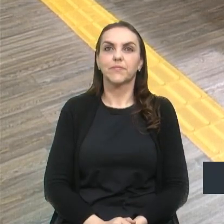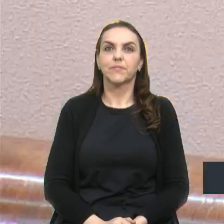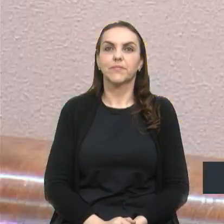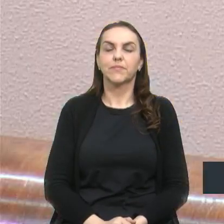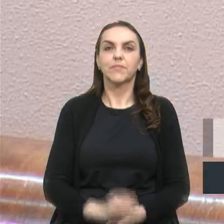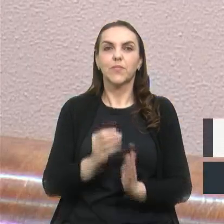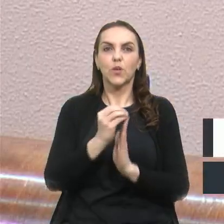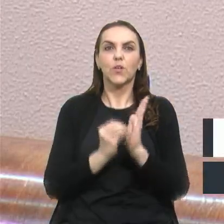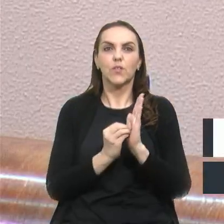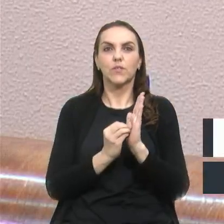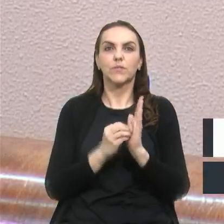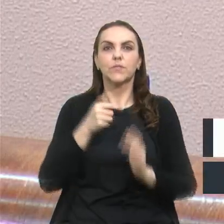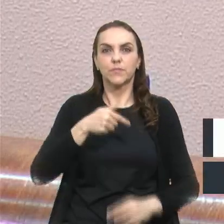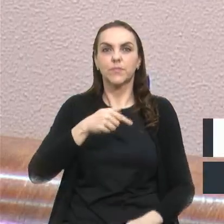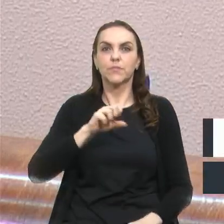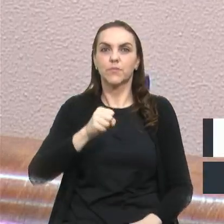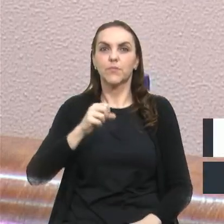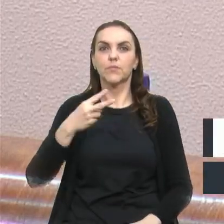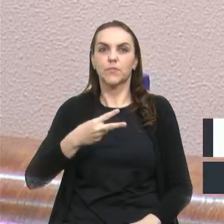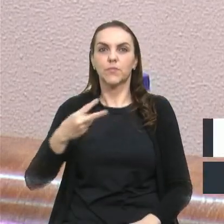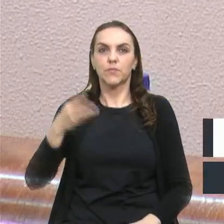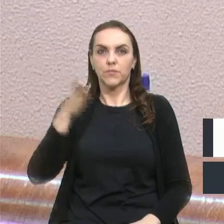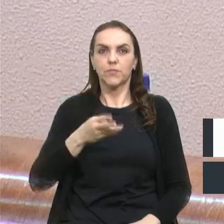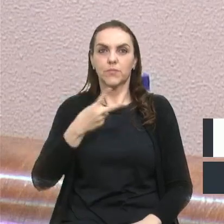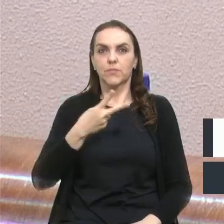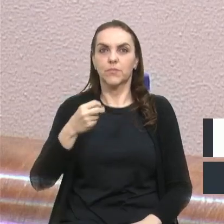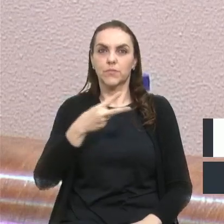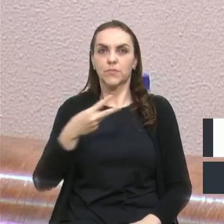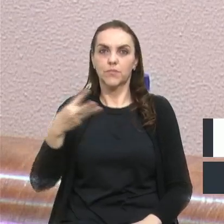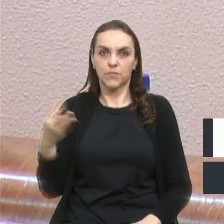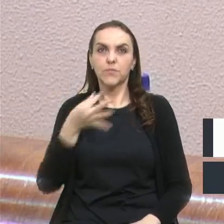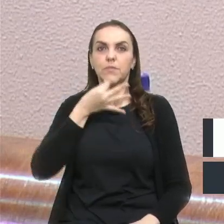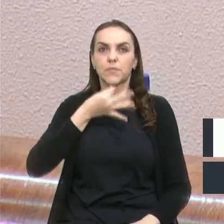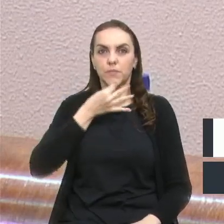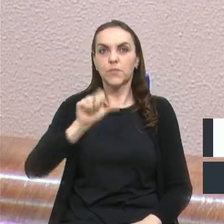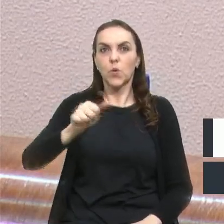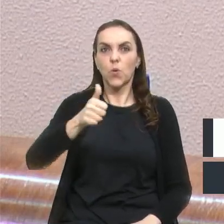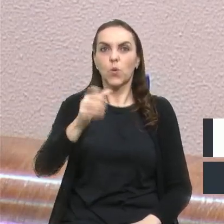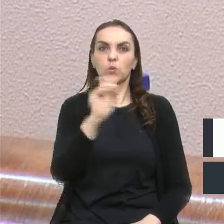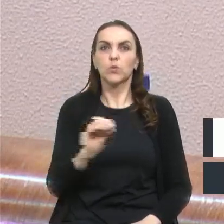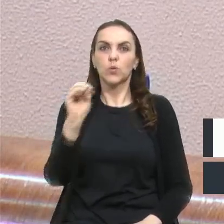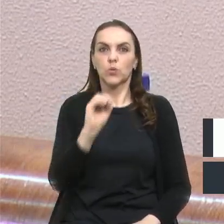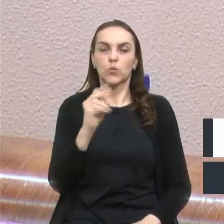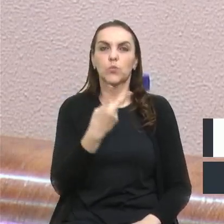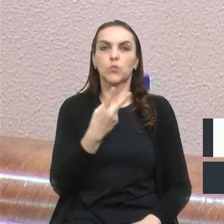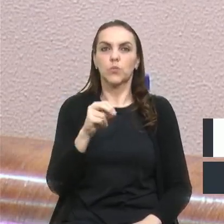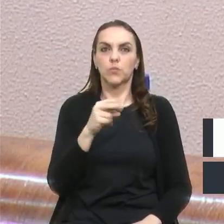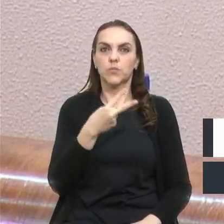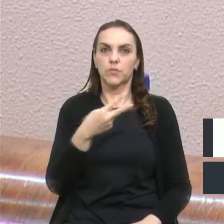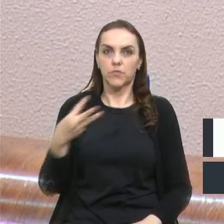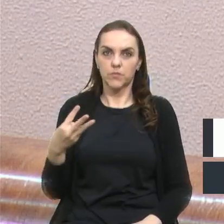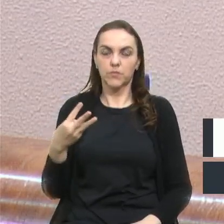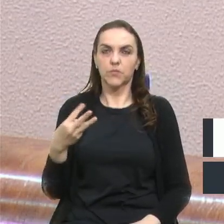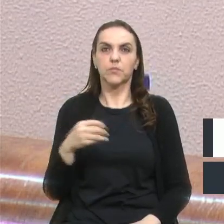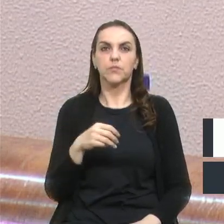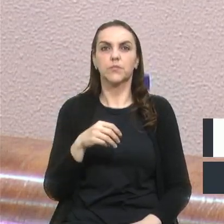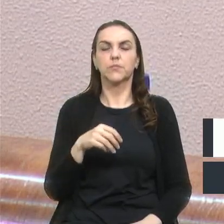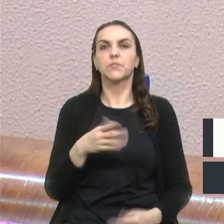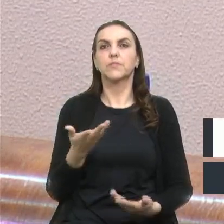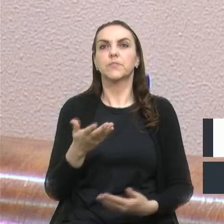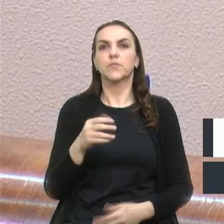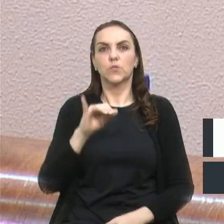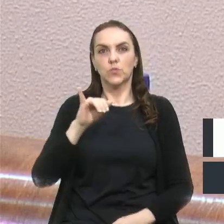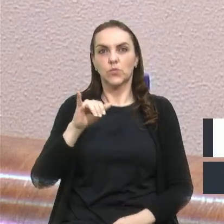Ofício 782-2023. Caxias do Sul, 11 de outubro de 2023. Ao senhor vereador José